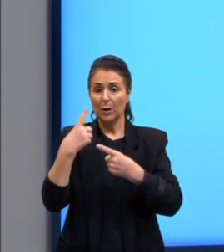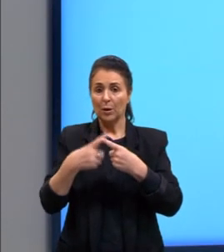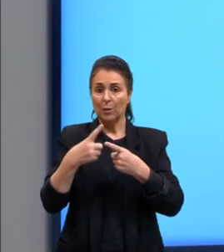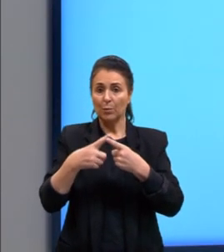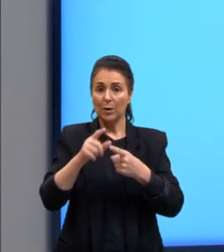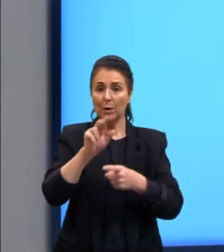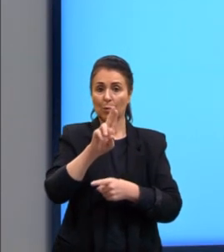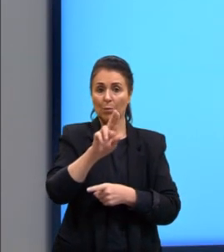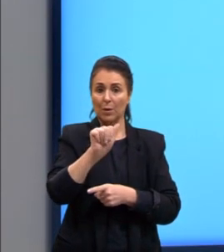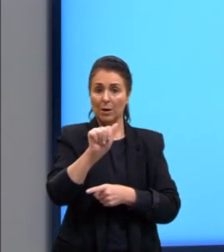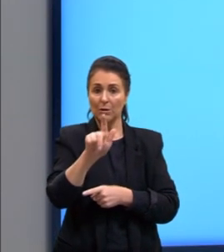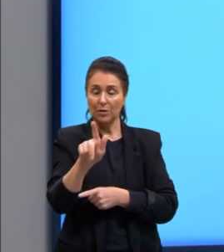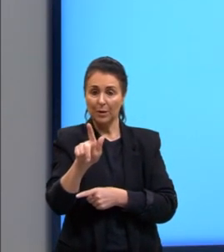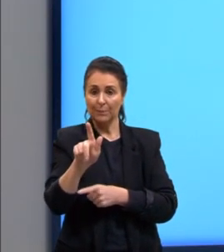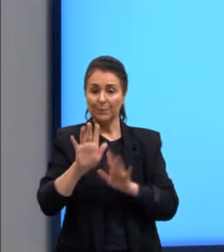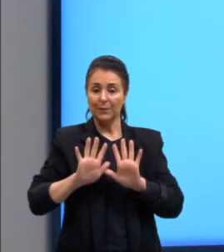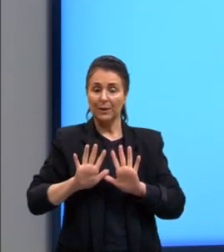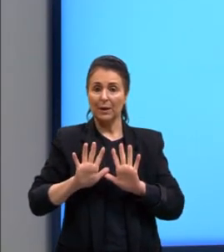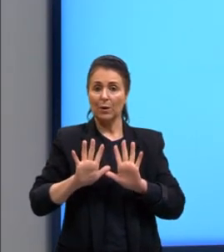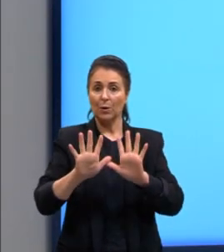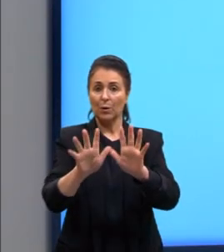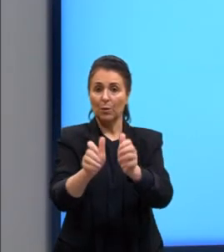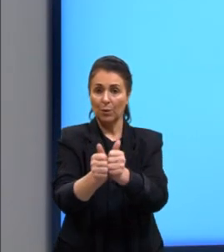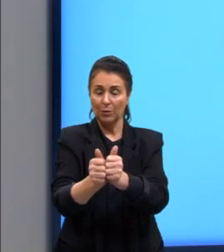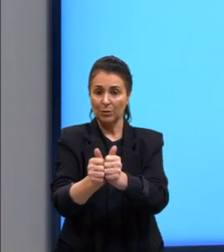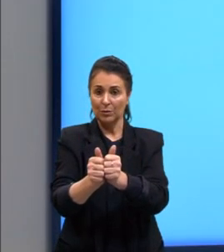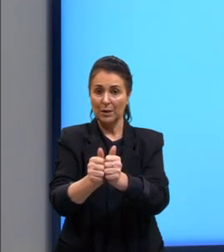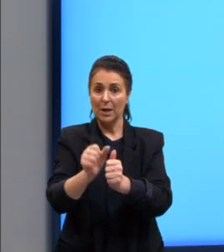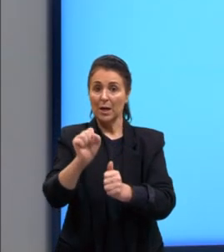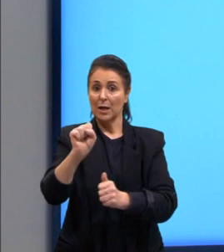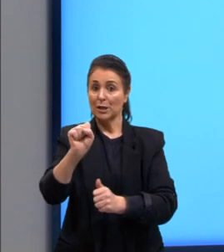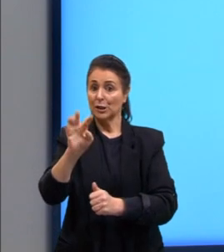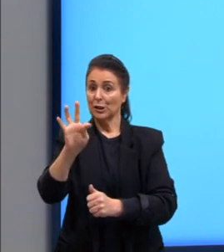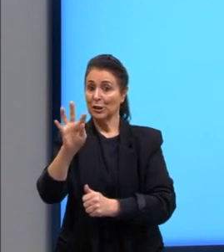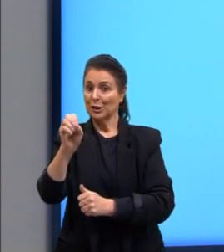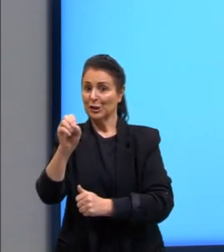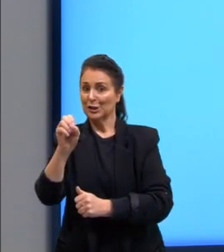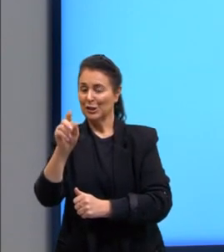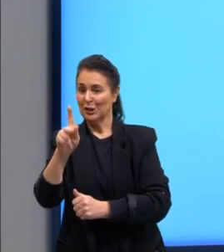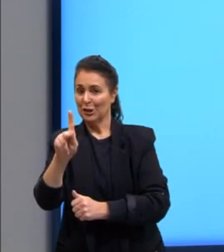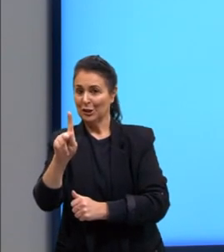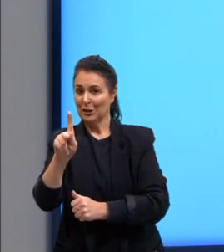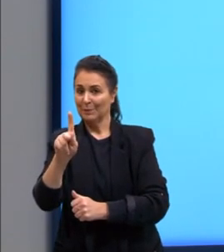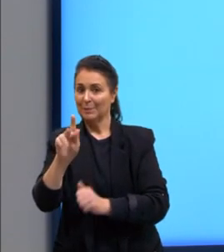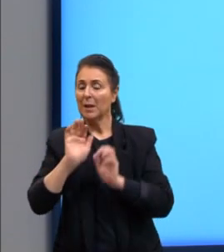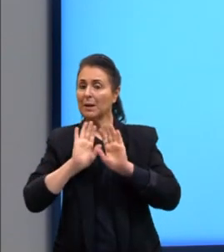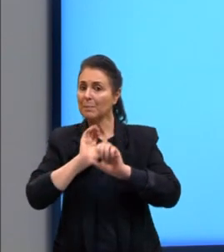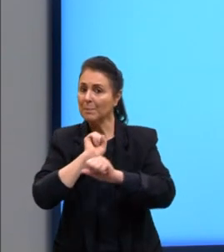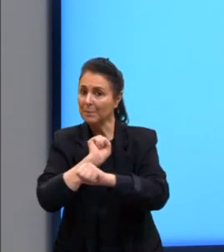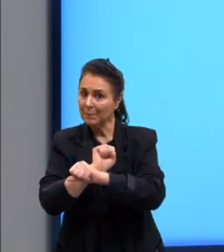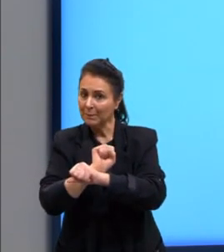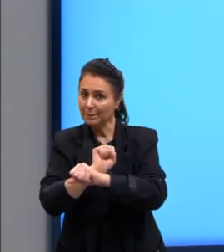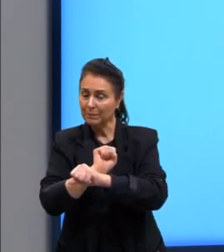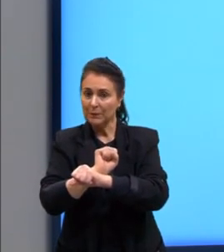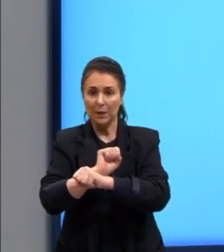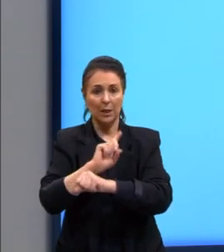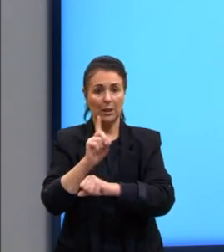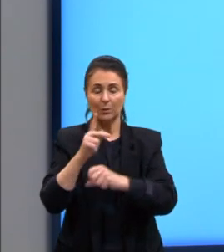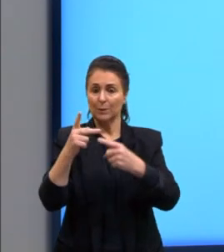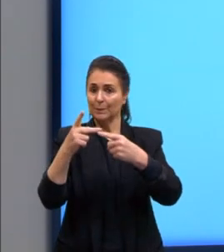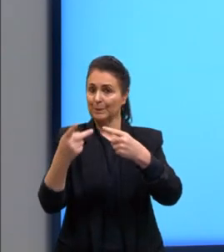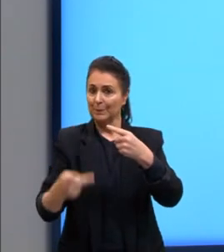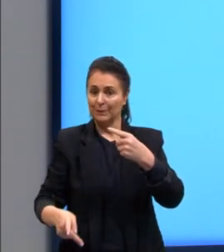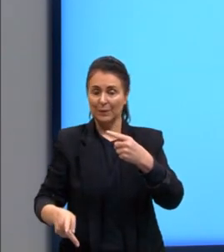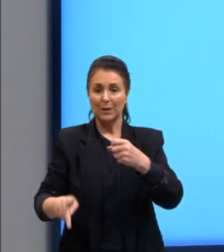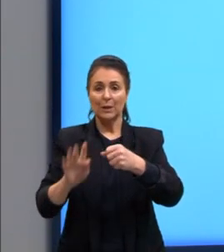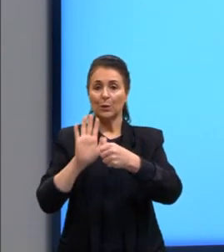o UAG é o códon de stop, de pare. Ele não vai traduzir nenhuma proteína, nenhum aminoácido. Ele